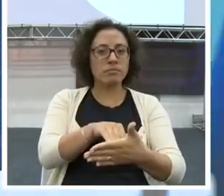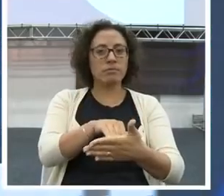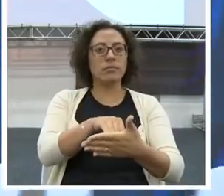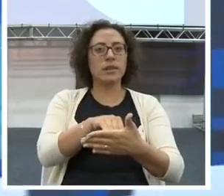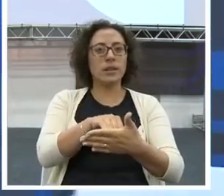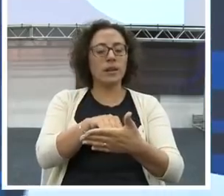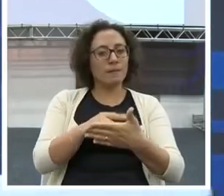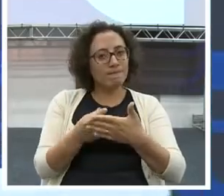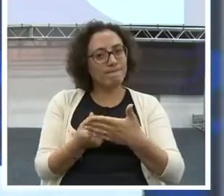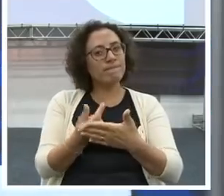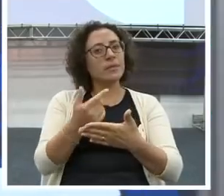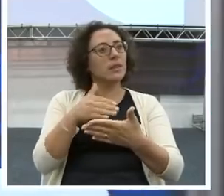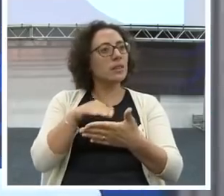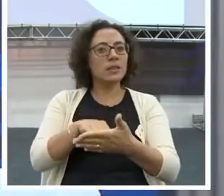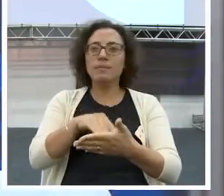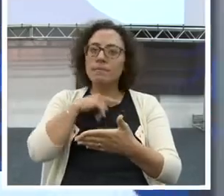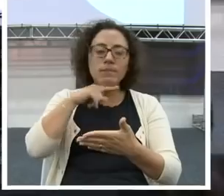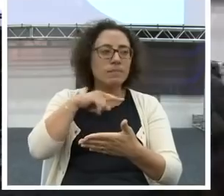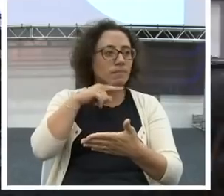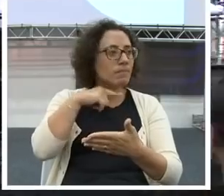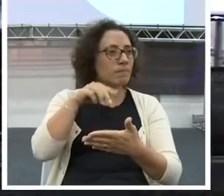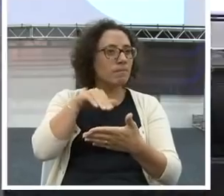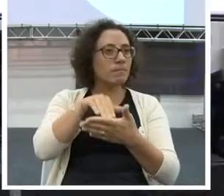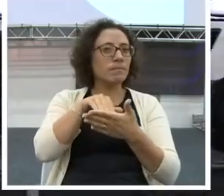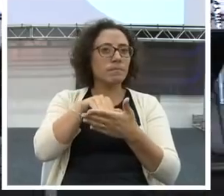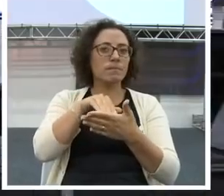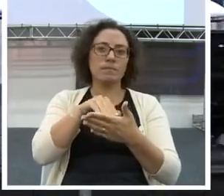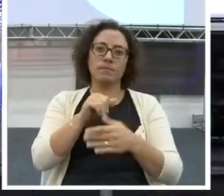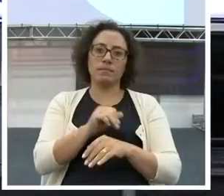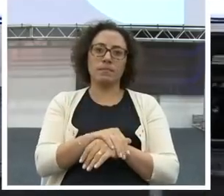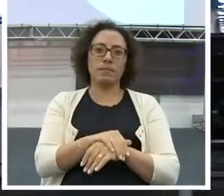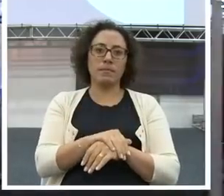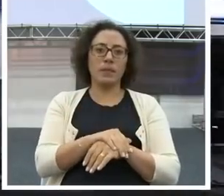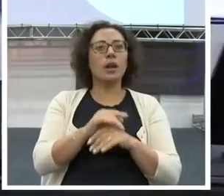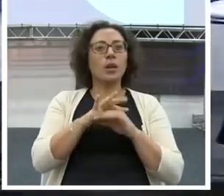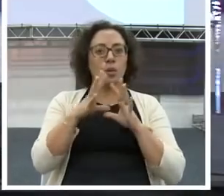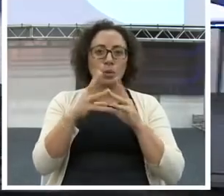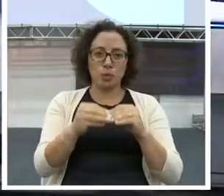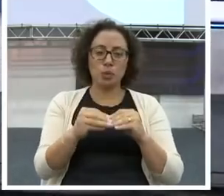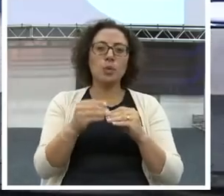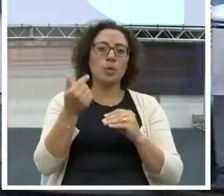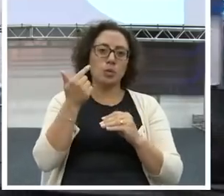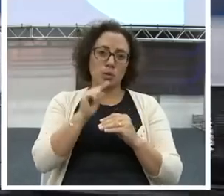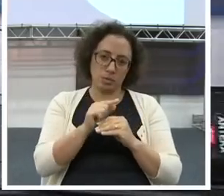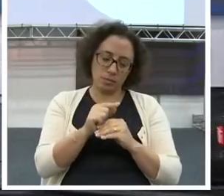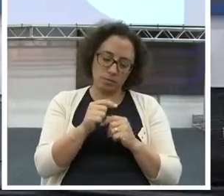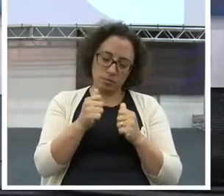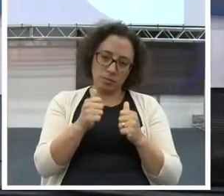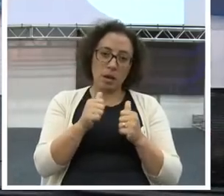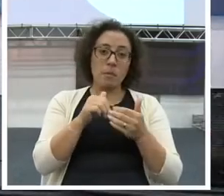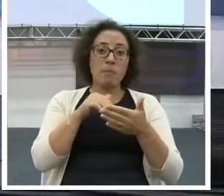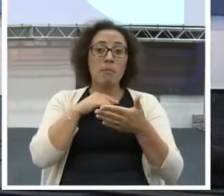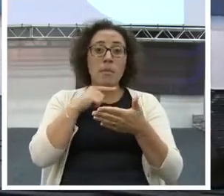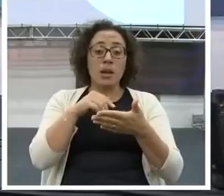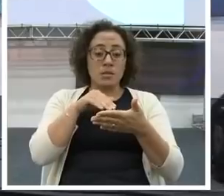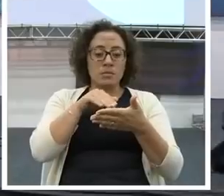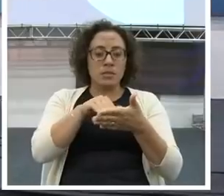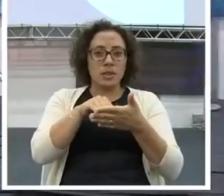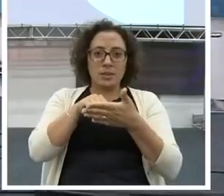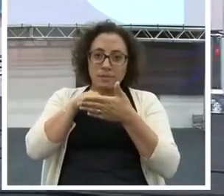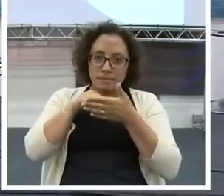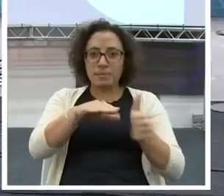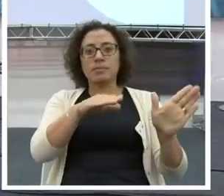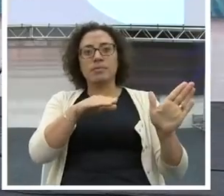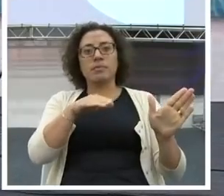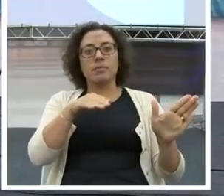financeira. Olha só. Não que não fique. Todos ficam que quebram essa trava. Se não quebrar